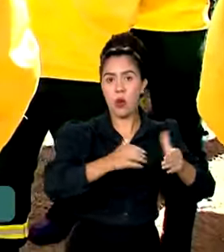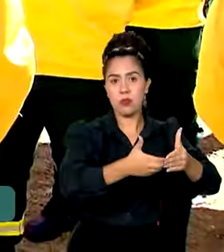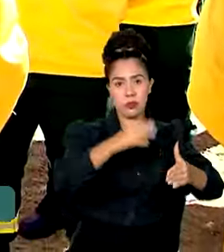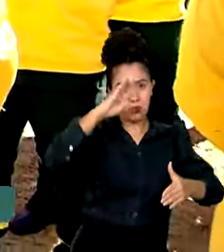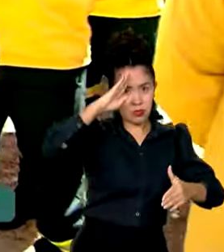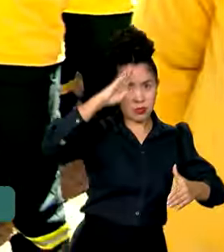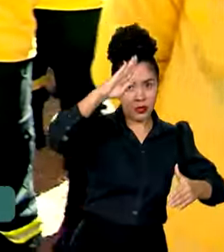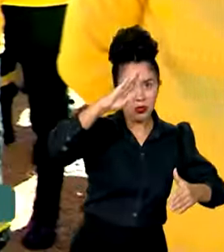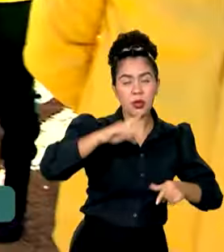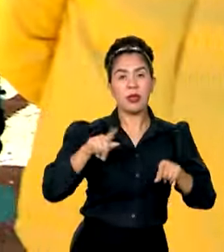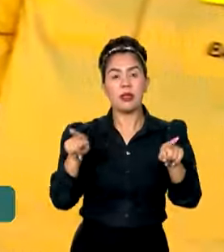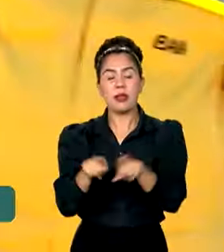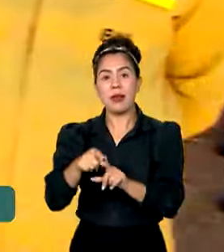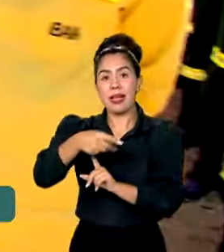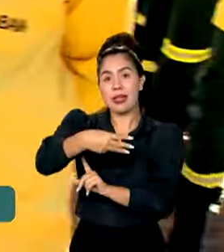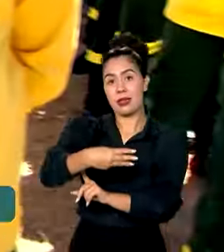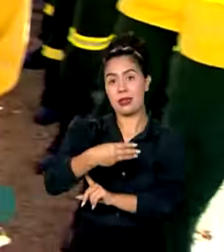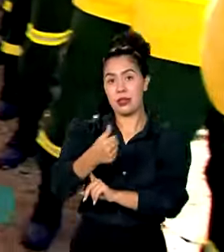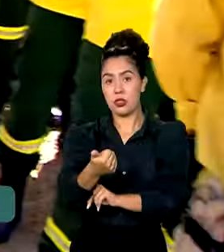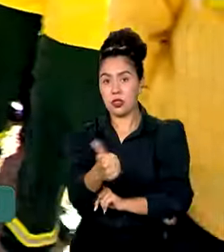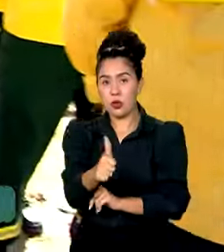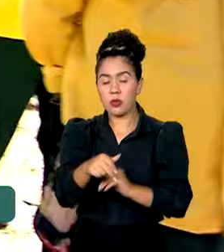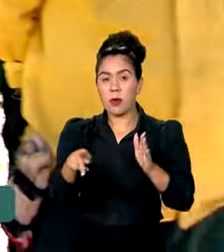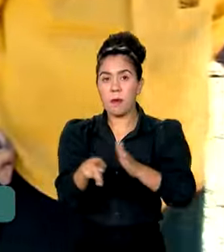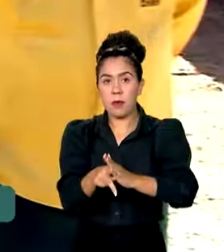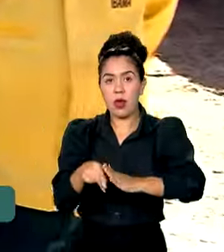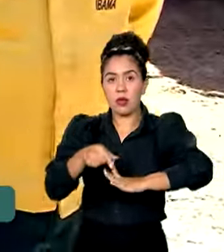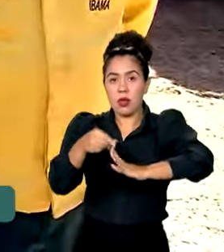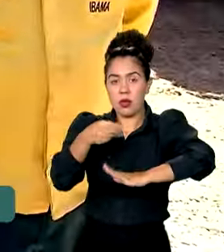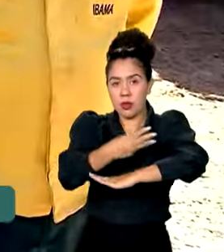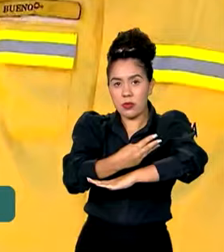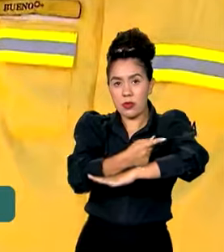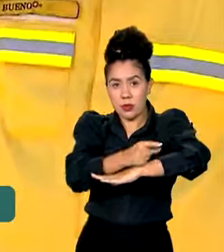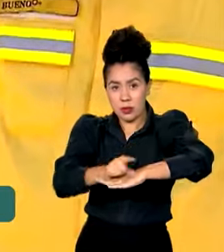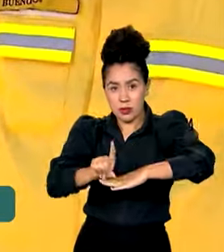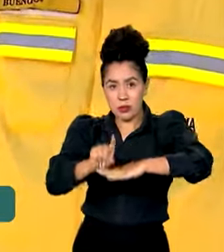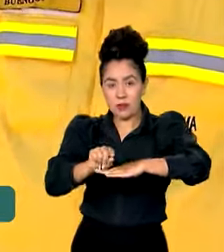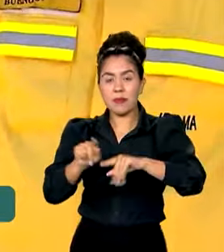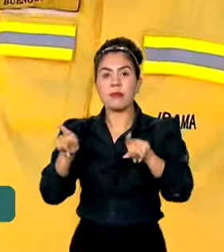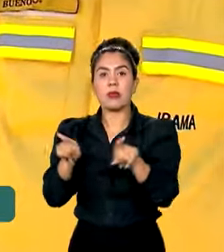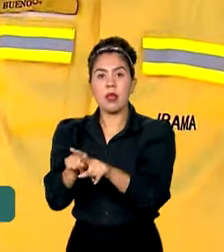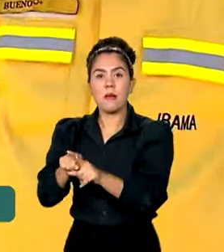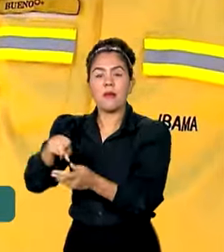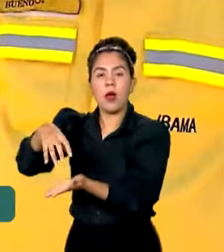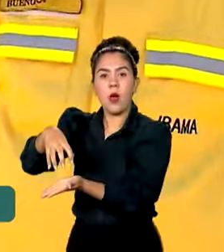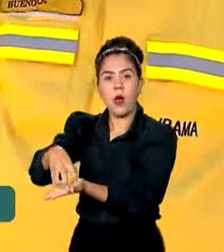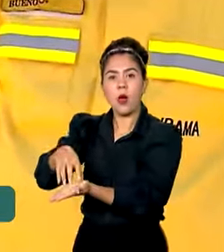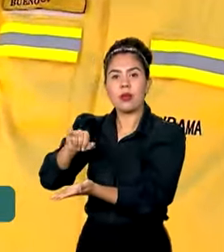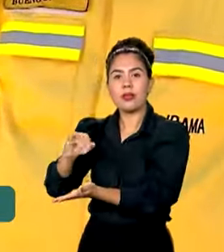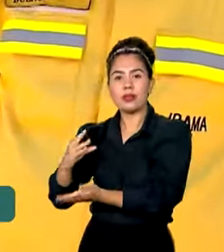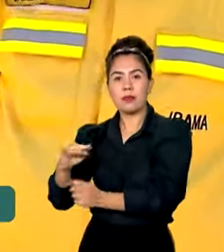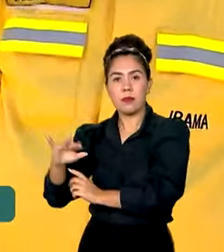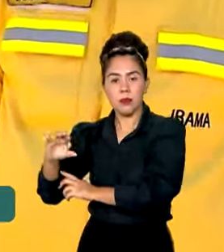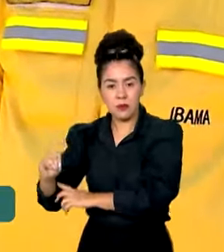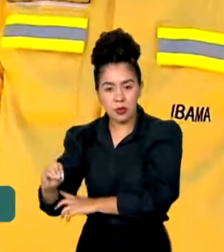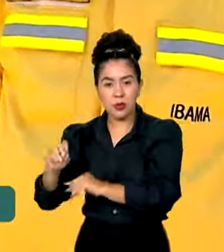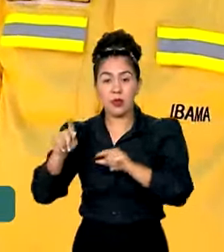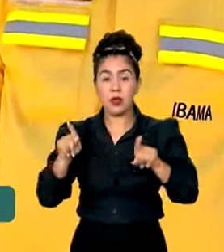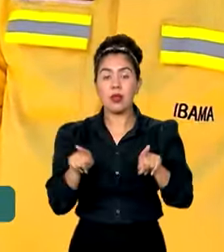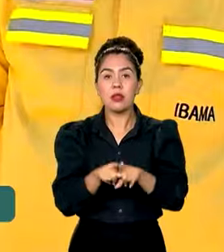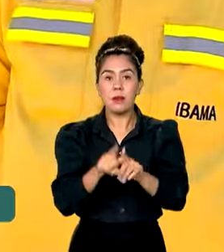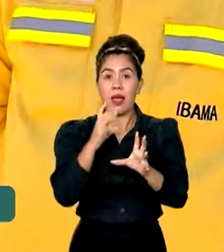311 do Ibama e ICMBio. 71 da Força Nacional de Segurança Pública